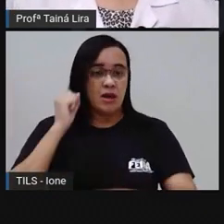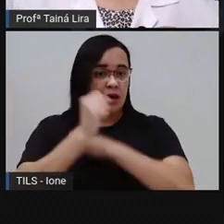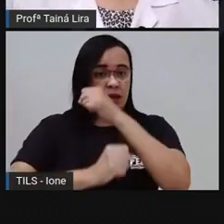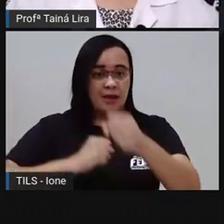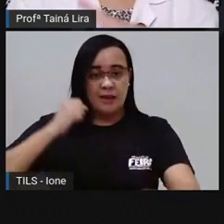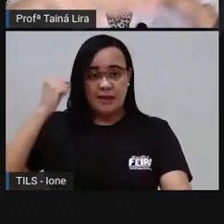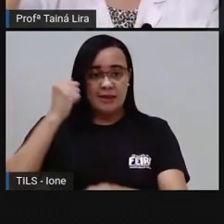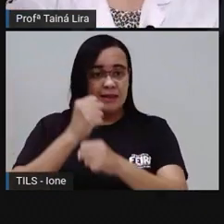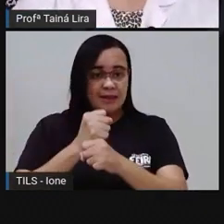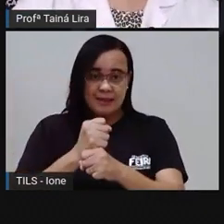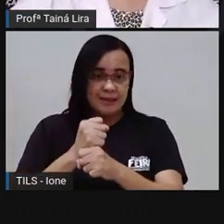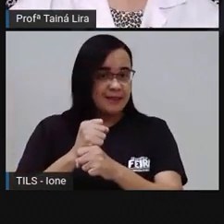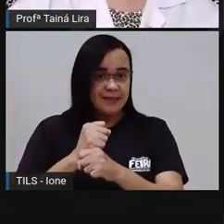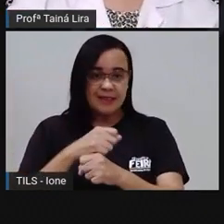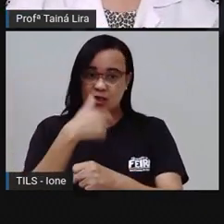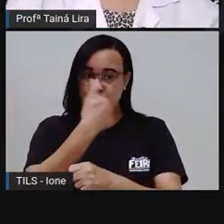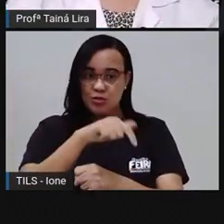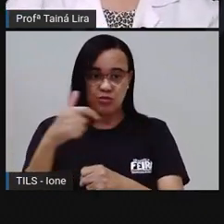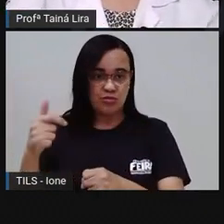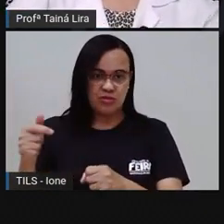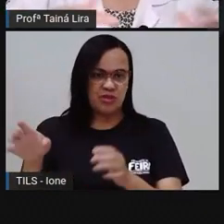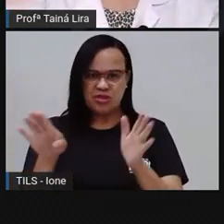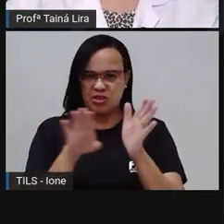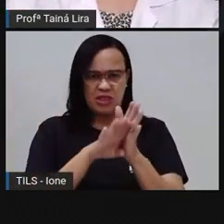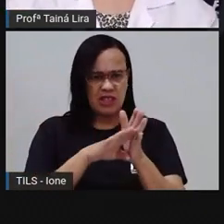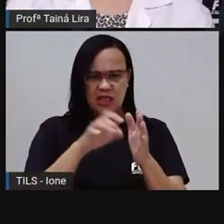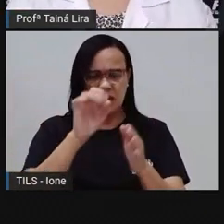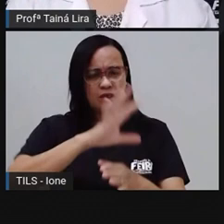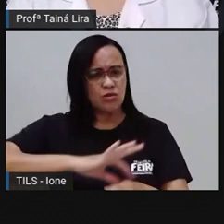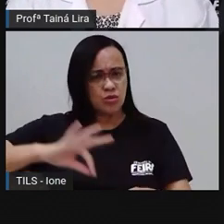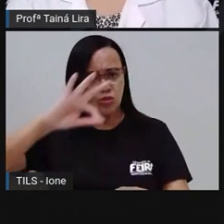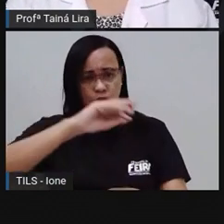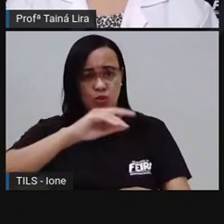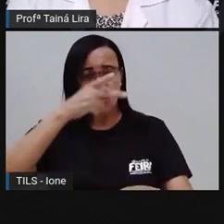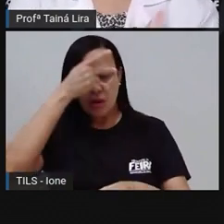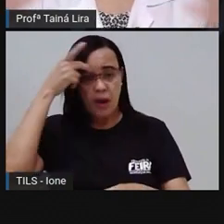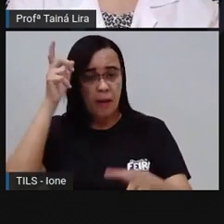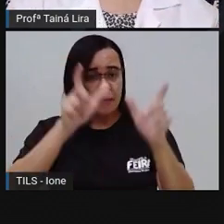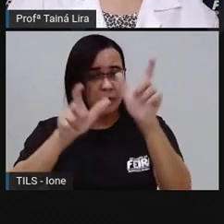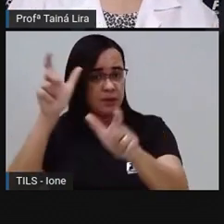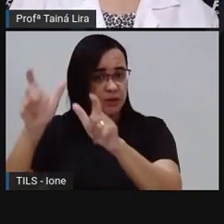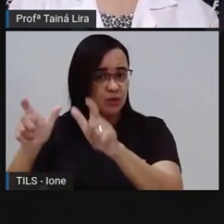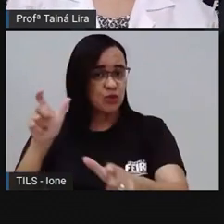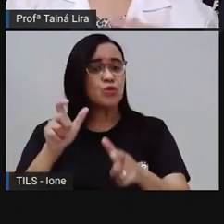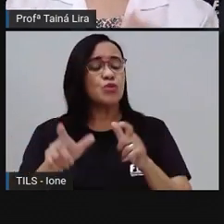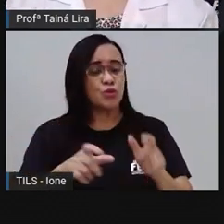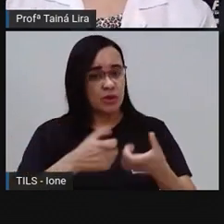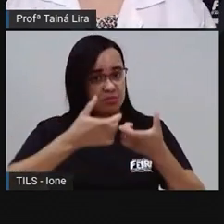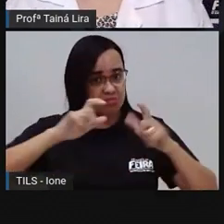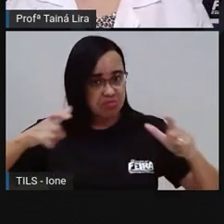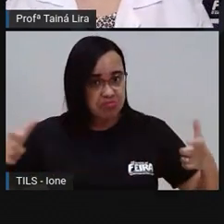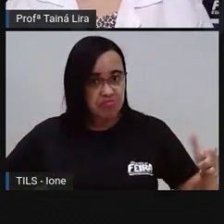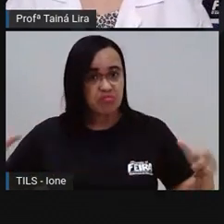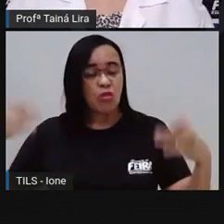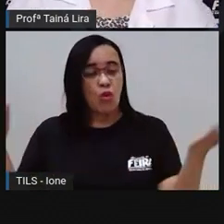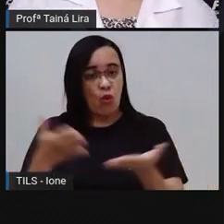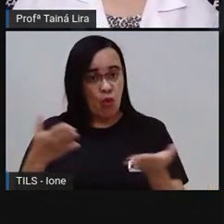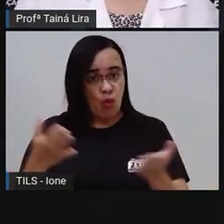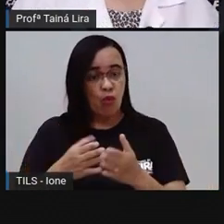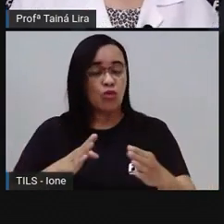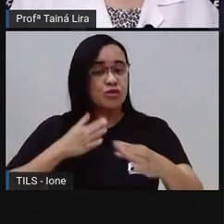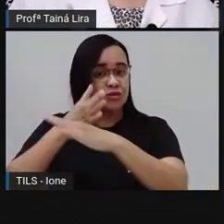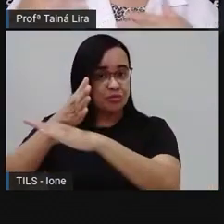não estava chegando, né? Para praticamente todo mundo, a maioria das pessoas hoje tem acesso à internet.